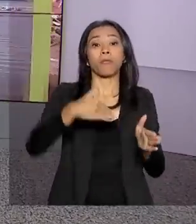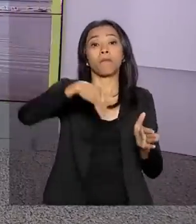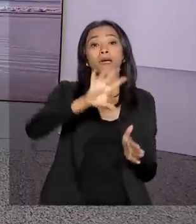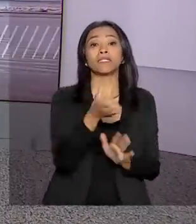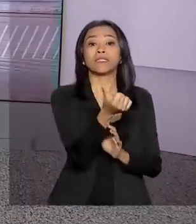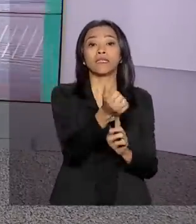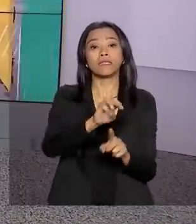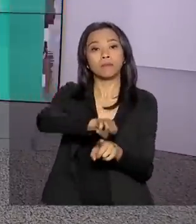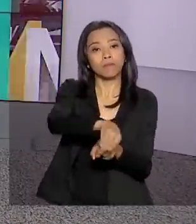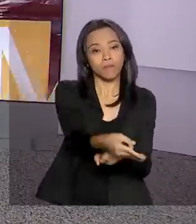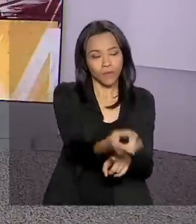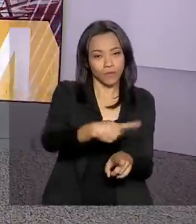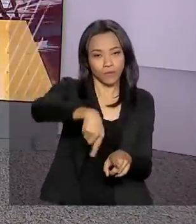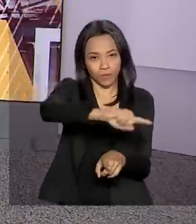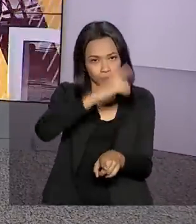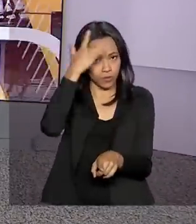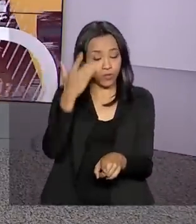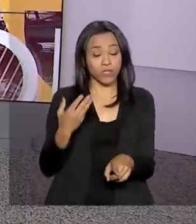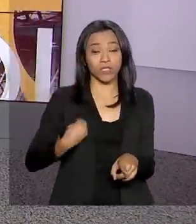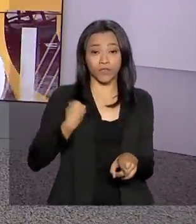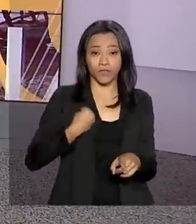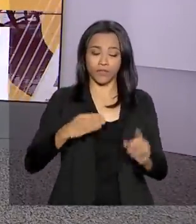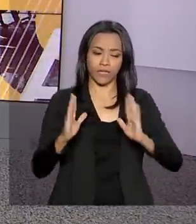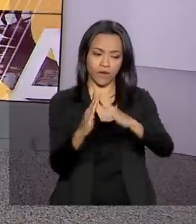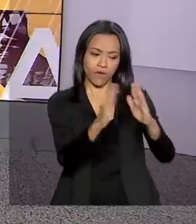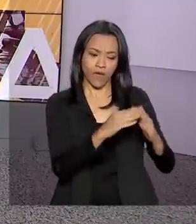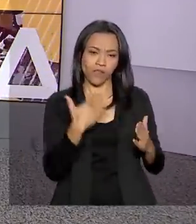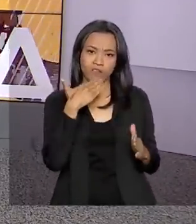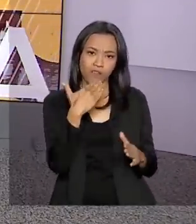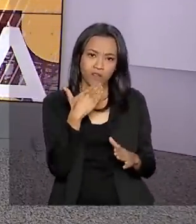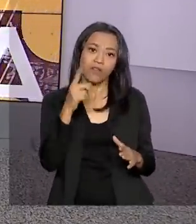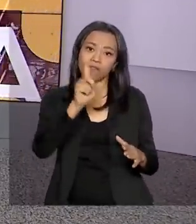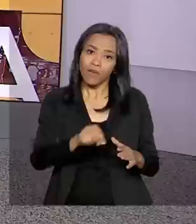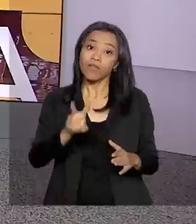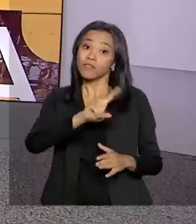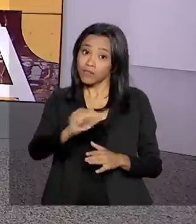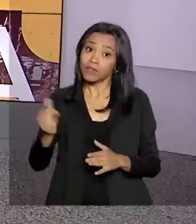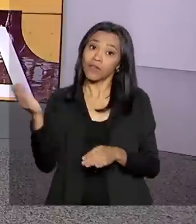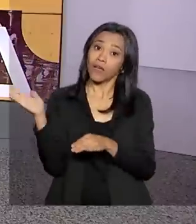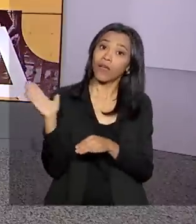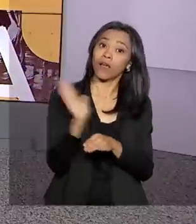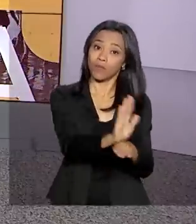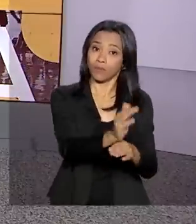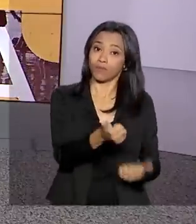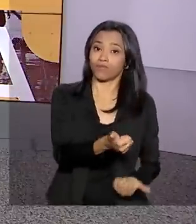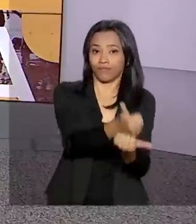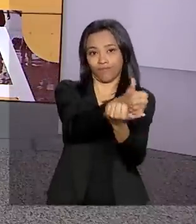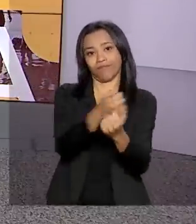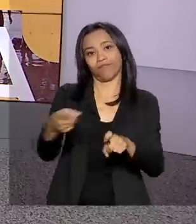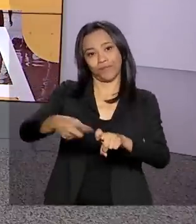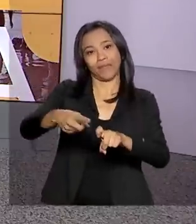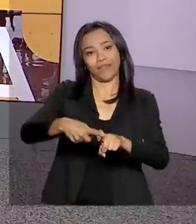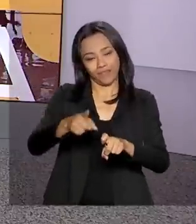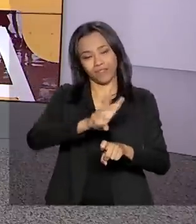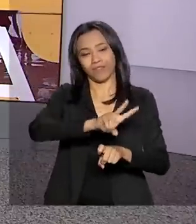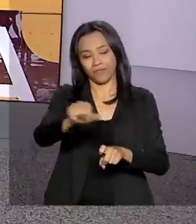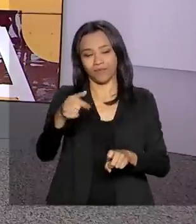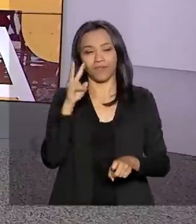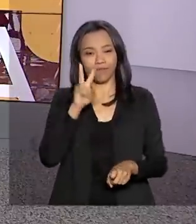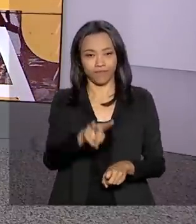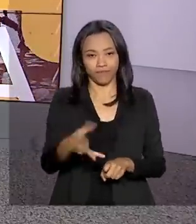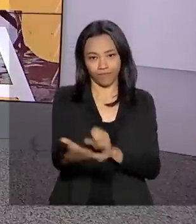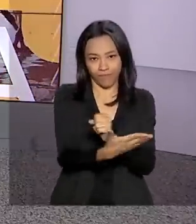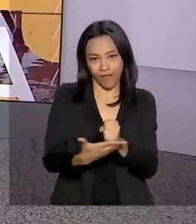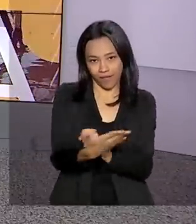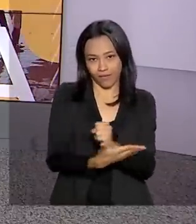que vivem nas áreas mais vulneráveis do Brasil serão beneficiadas na nova etapa do programa Mais Médicos. O reforço virá na Atenção Básica de